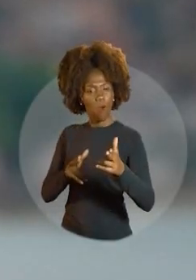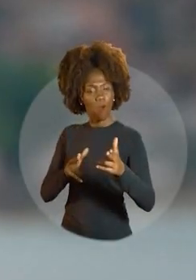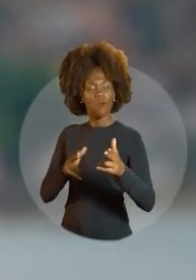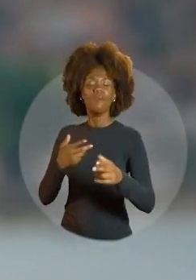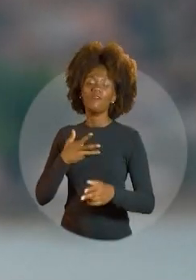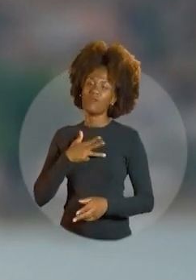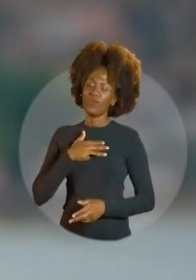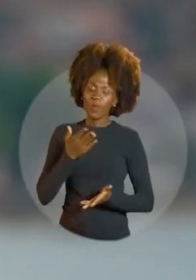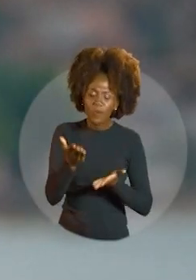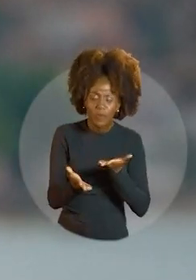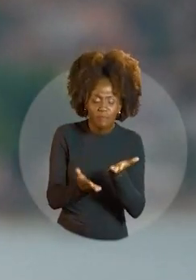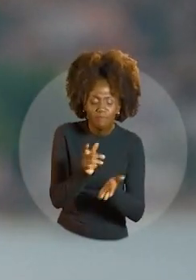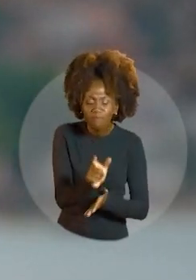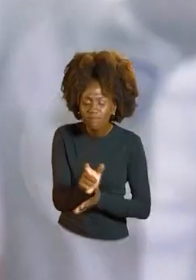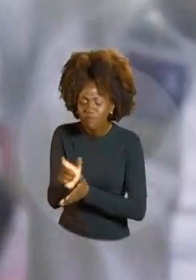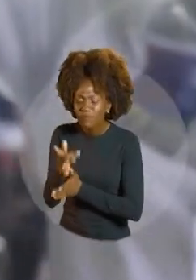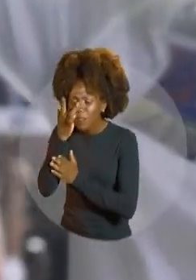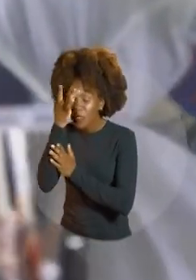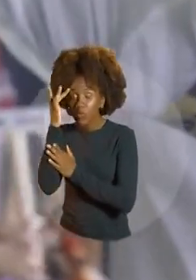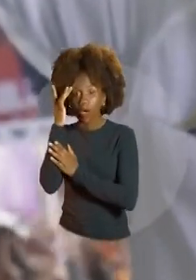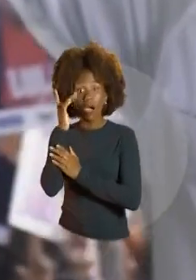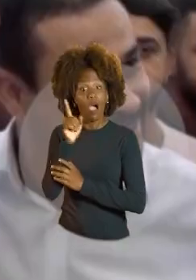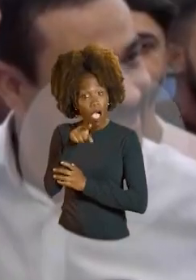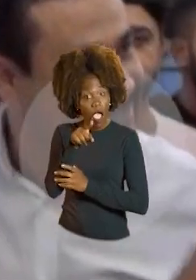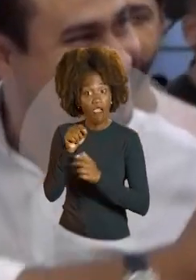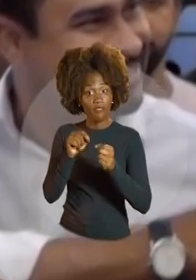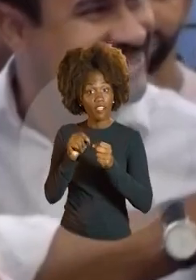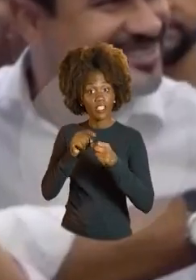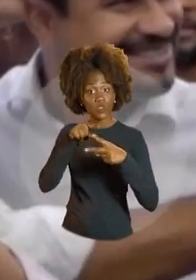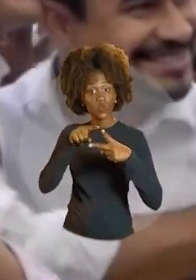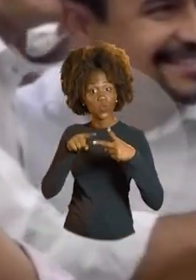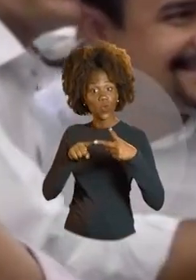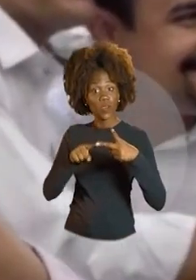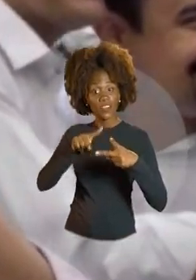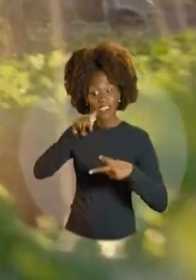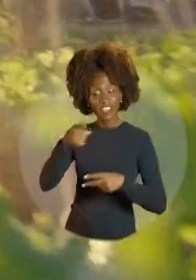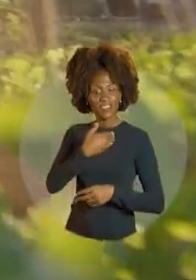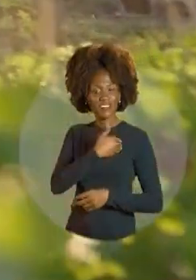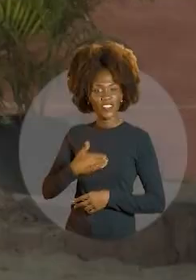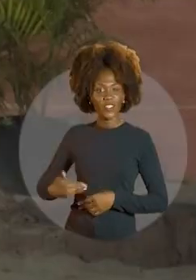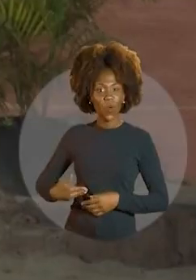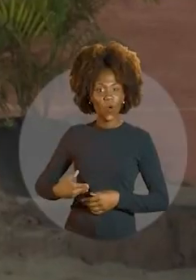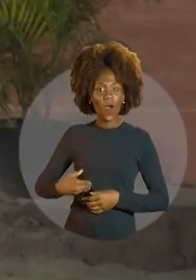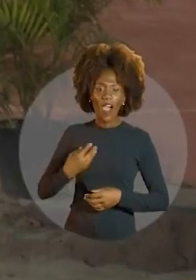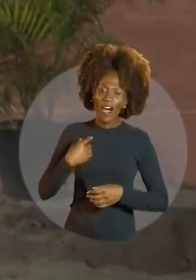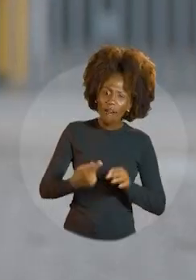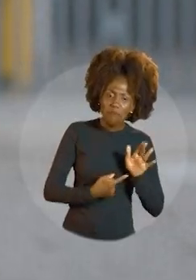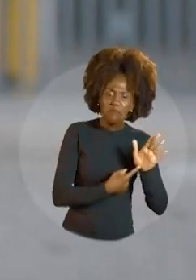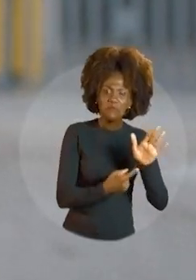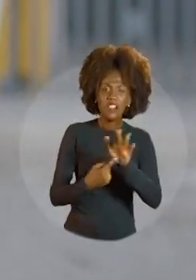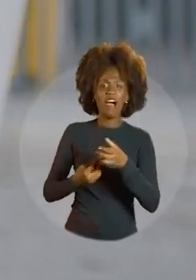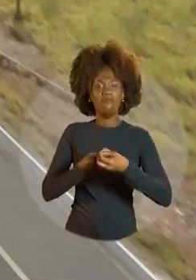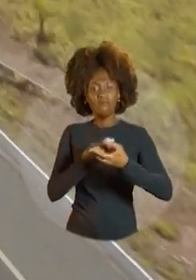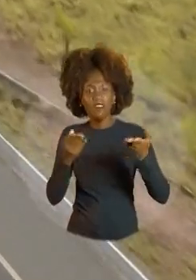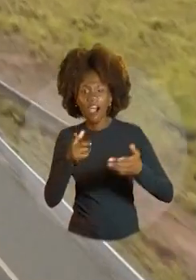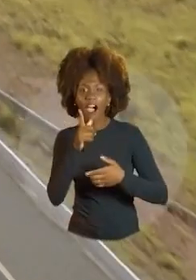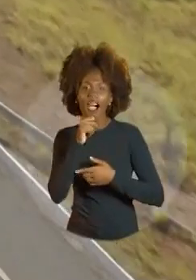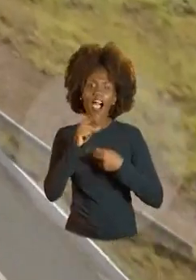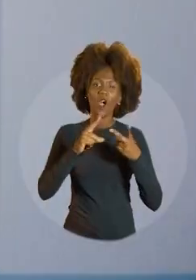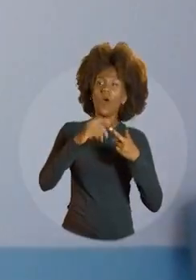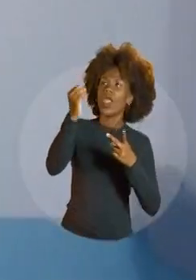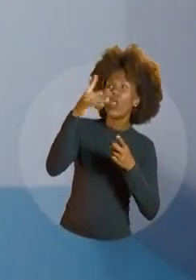gente. Dos que mais precisam. Foi isso que Wagner e Rui fizeram. Levando água, luz, escolas,